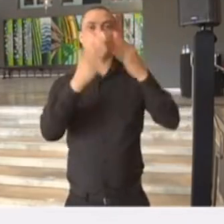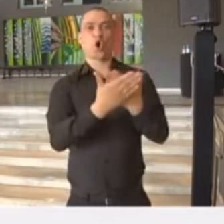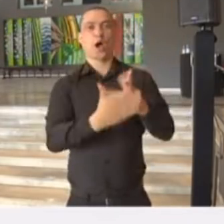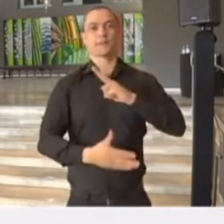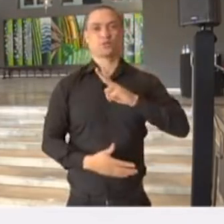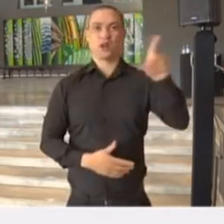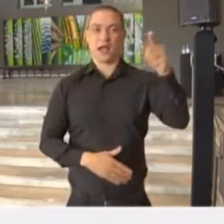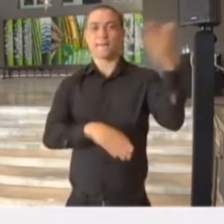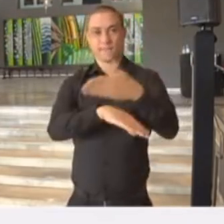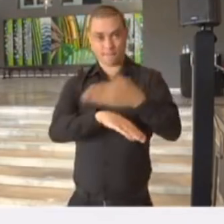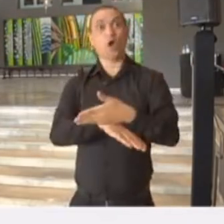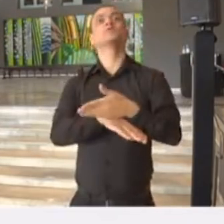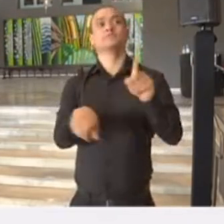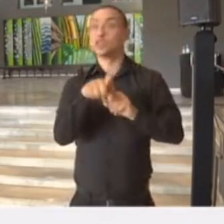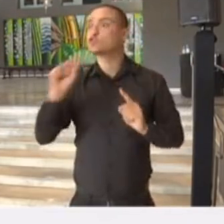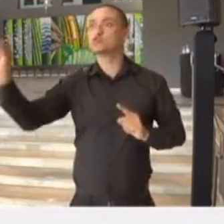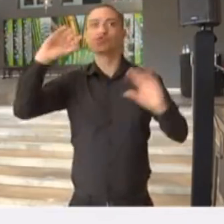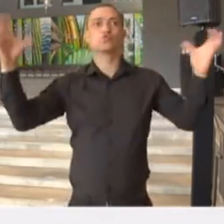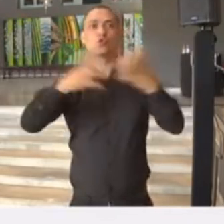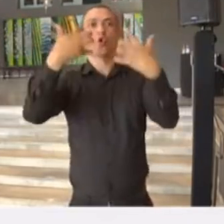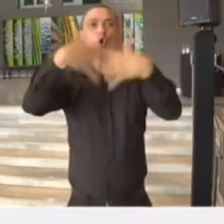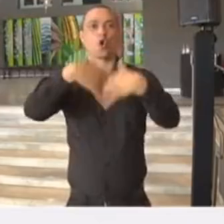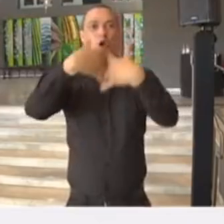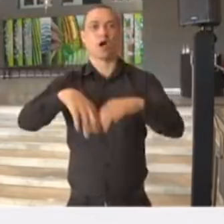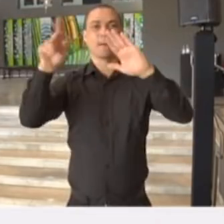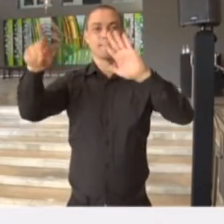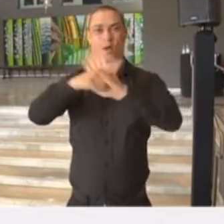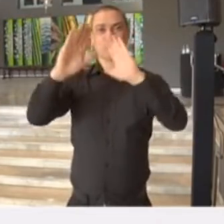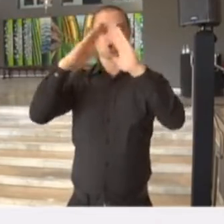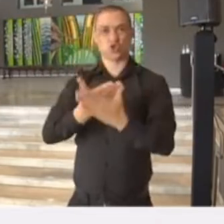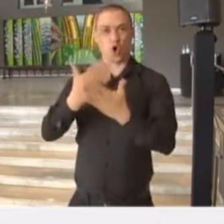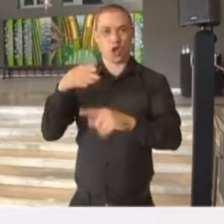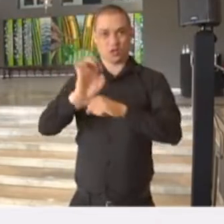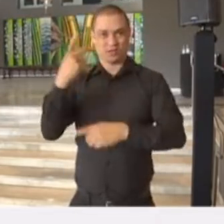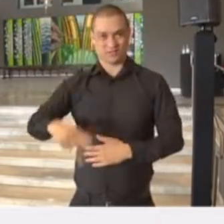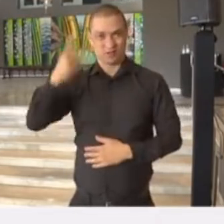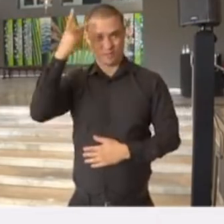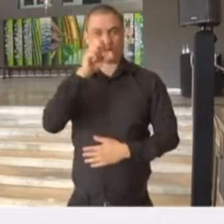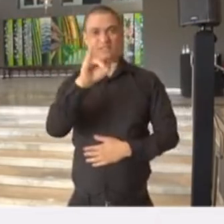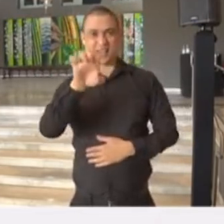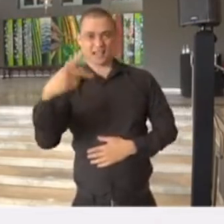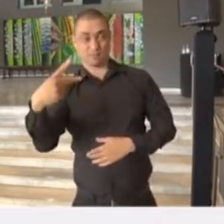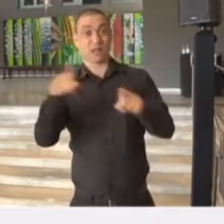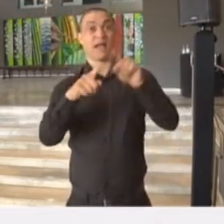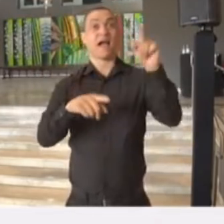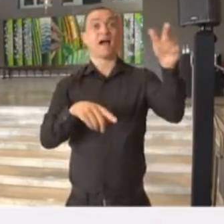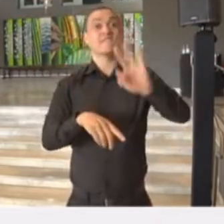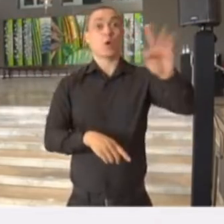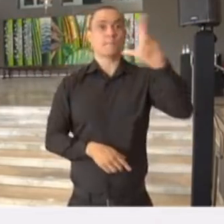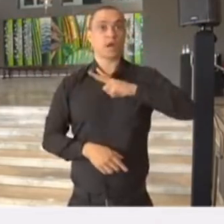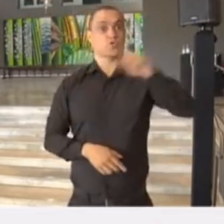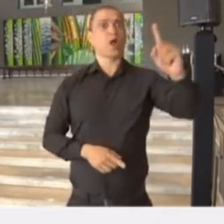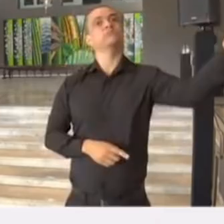Particulares, ABPAR, o Sindicato dos Estabelecimentos de Ensino do Estado, Siesp, representantes das universidades particulares,